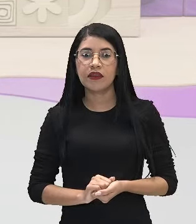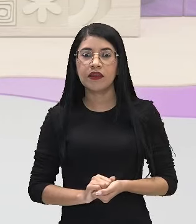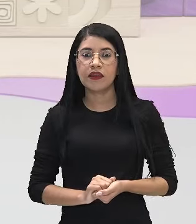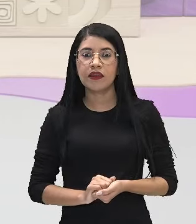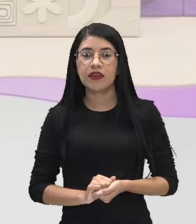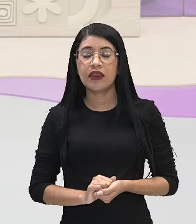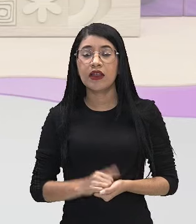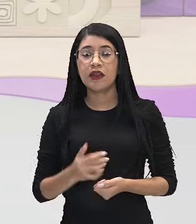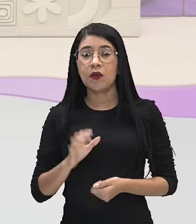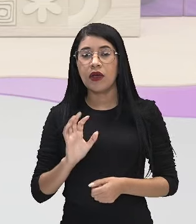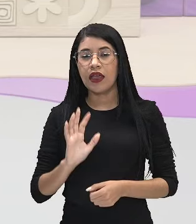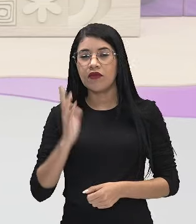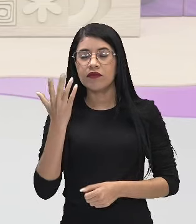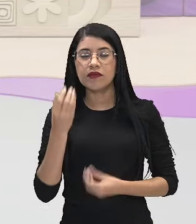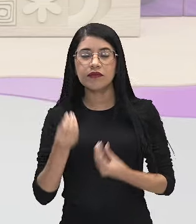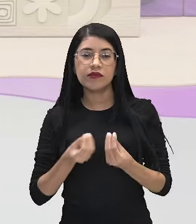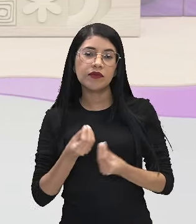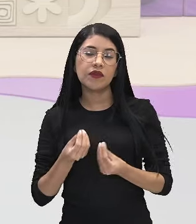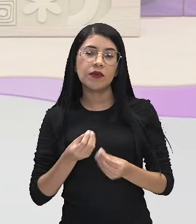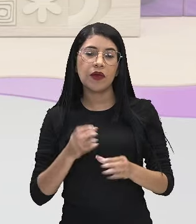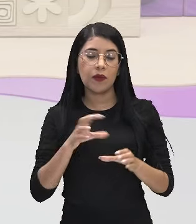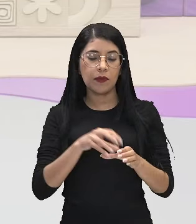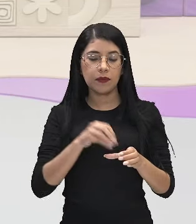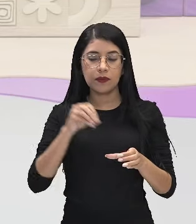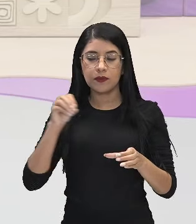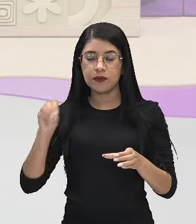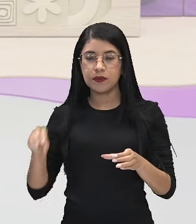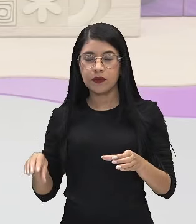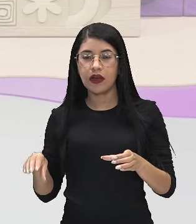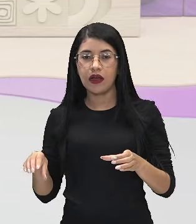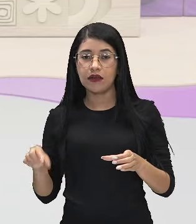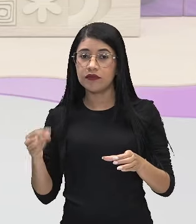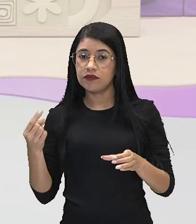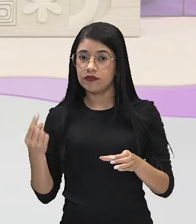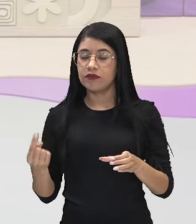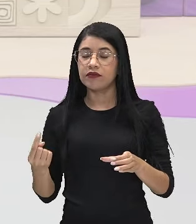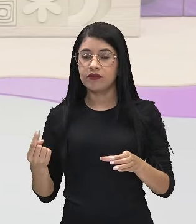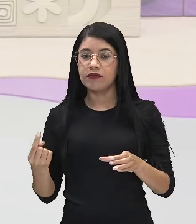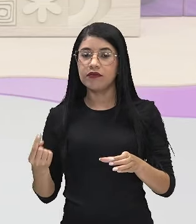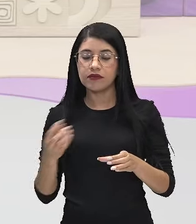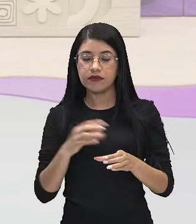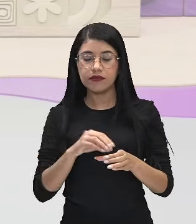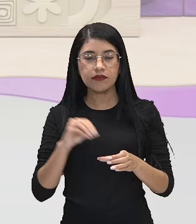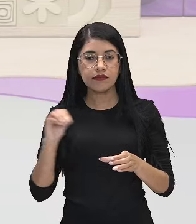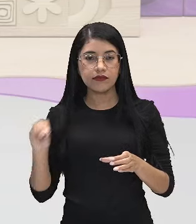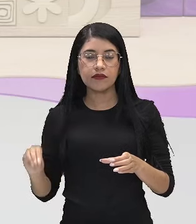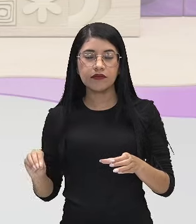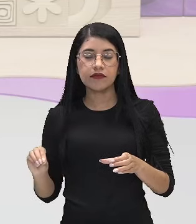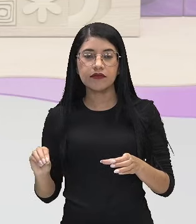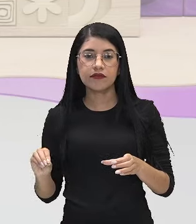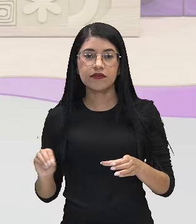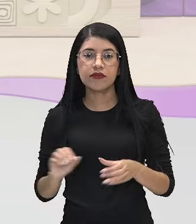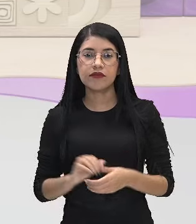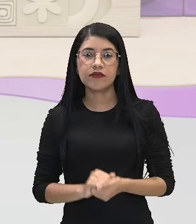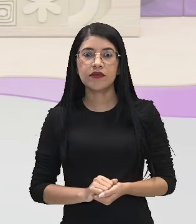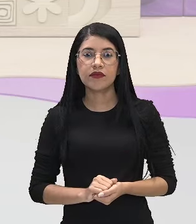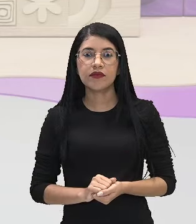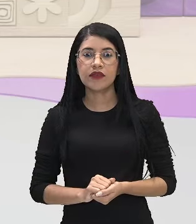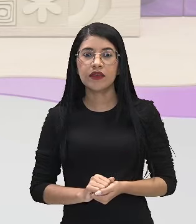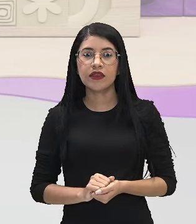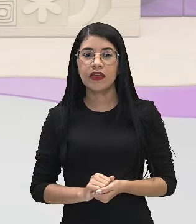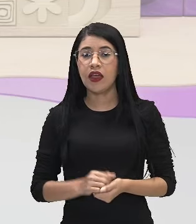Seja um evento retirar uma bola, eu vou retirar esta bola daí de dentro e como diz aí que é sem